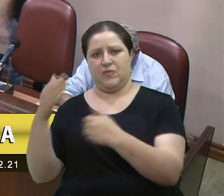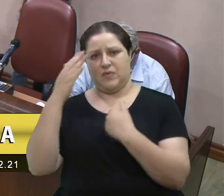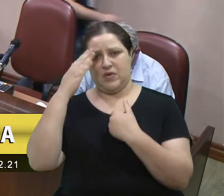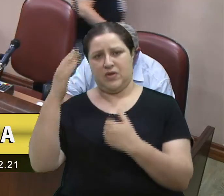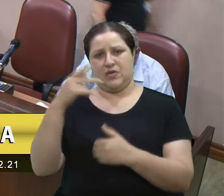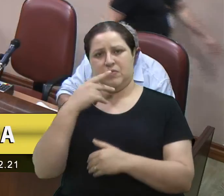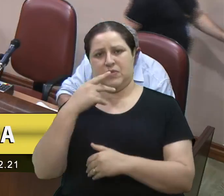Obrigado,